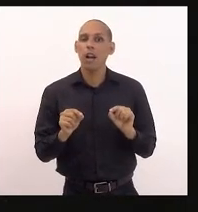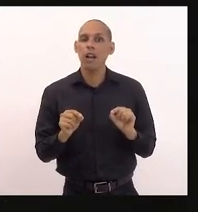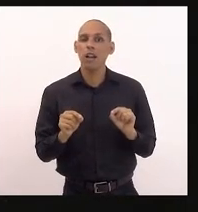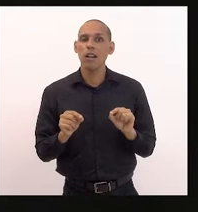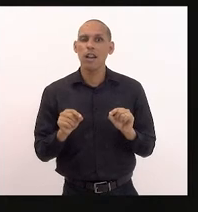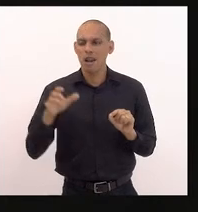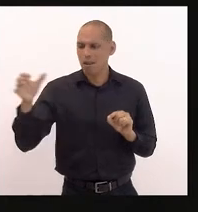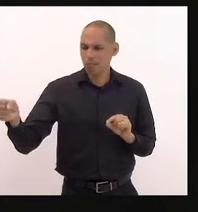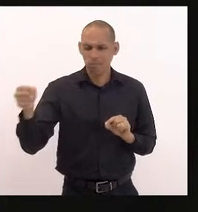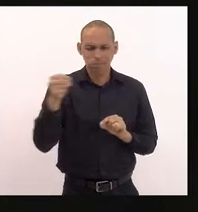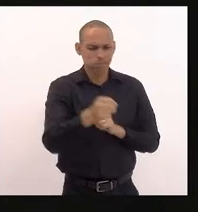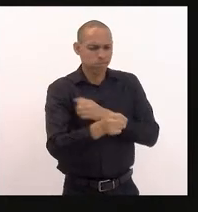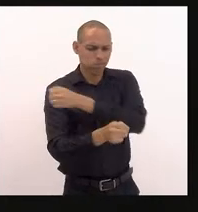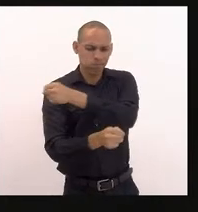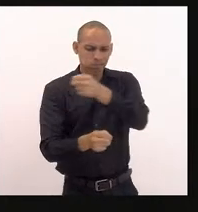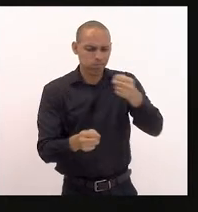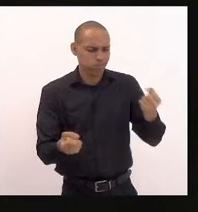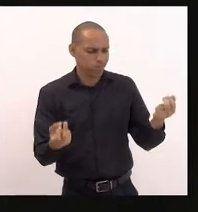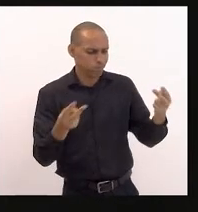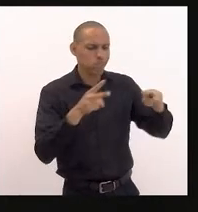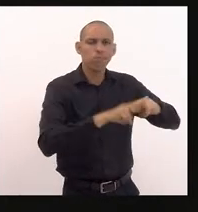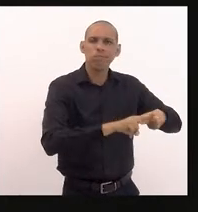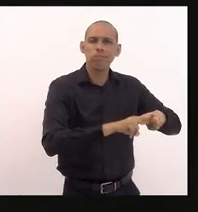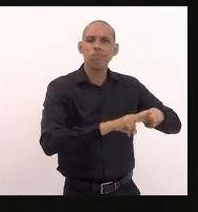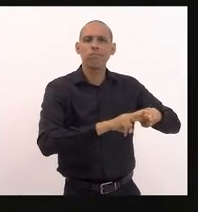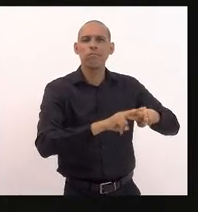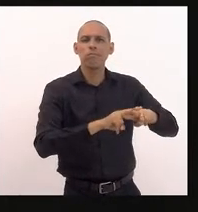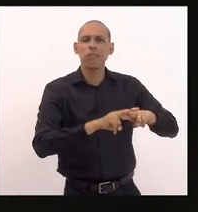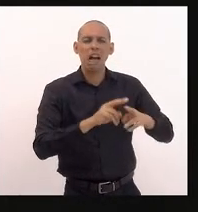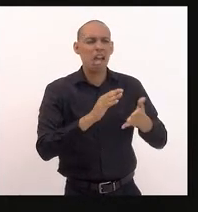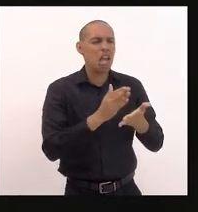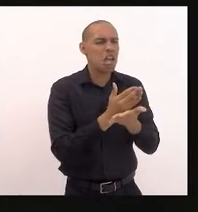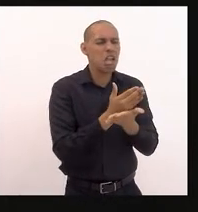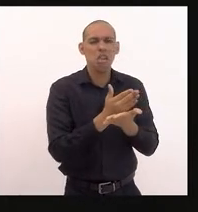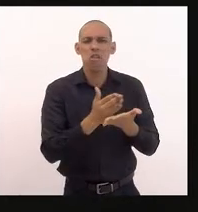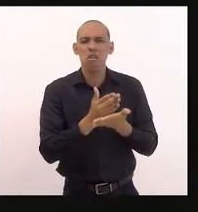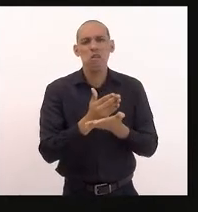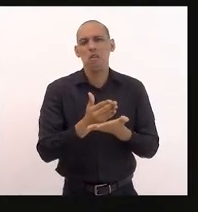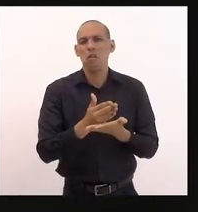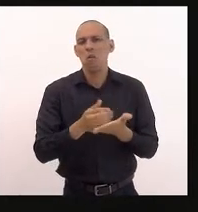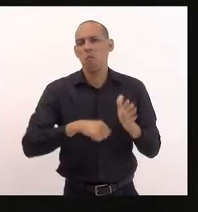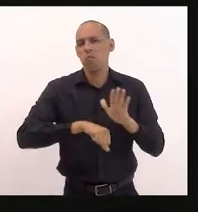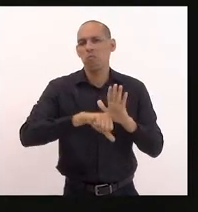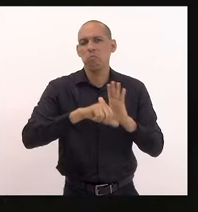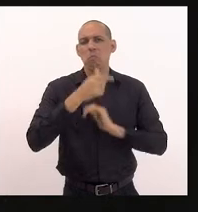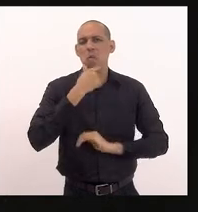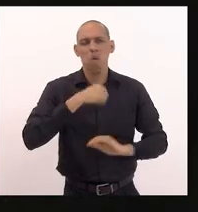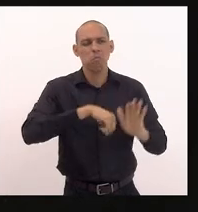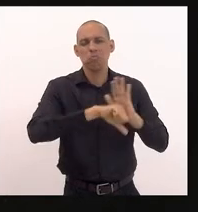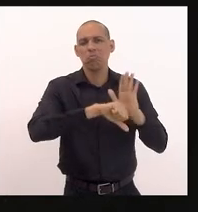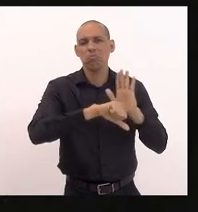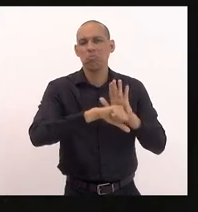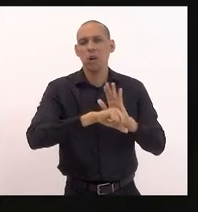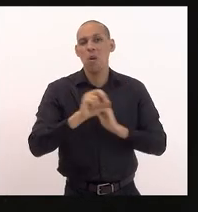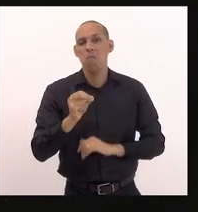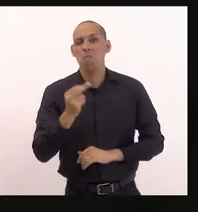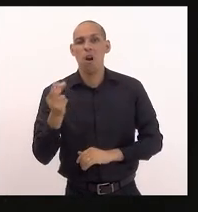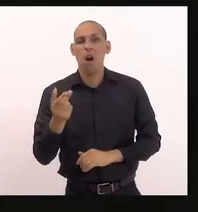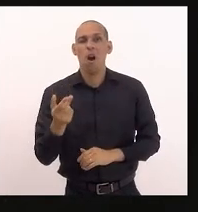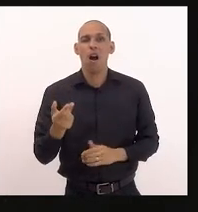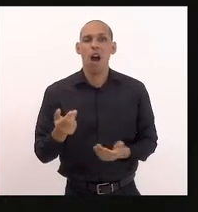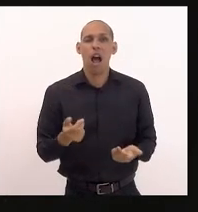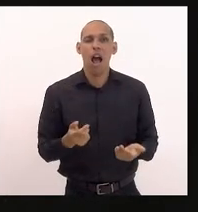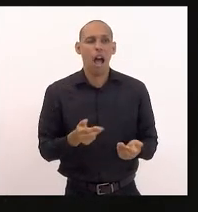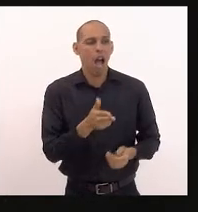prisão de autores de criminosos a arrecadação de armas de drogas